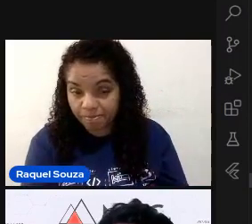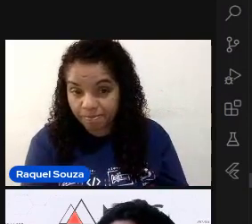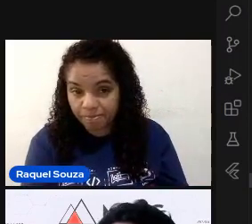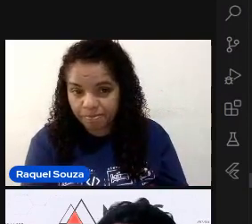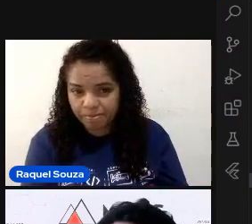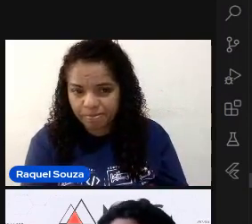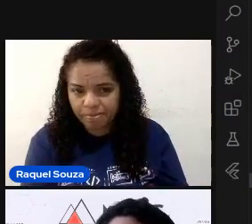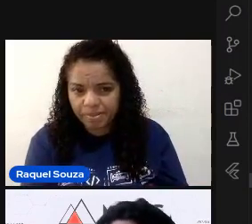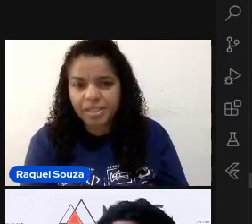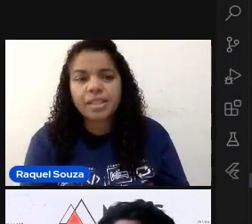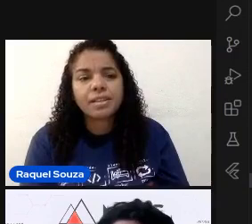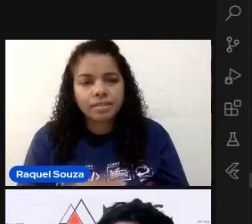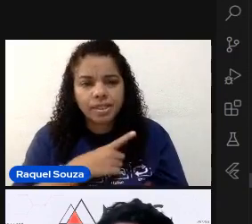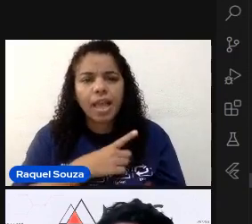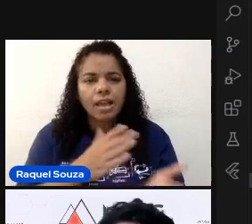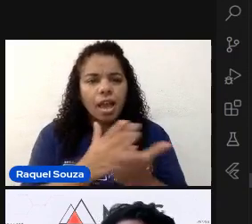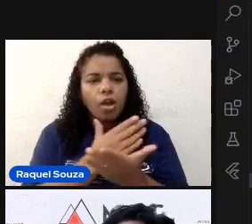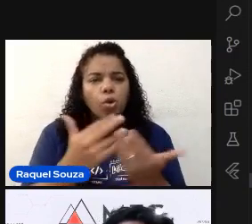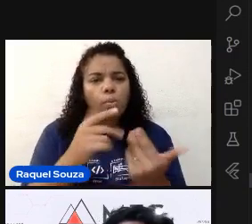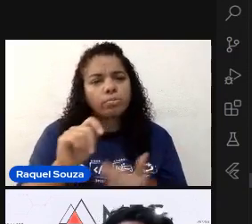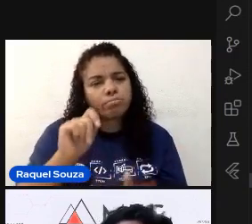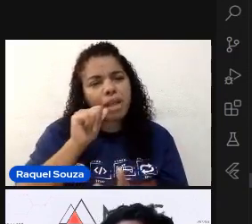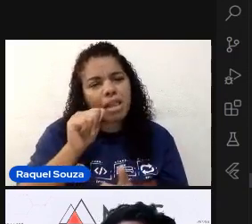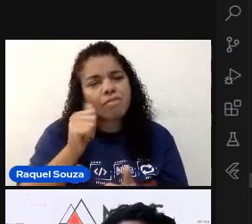Tem alguns benefícios e alguns poréns.